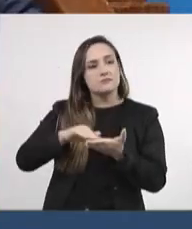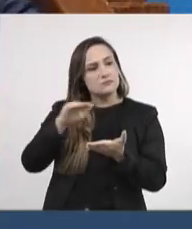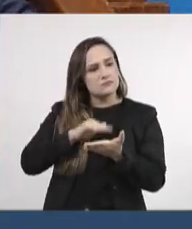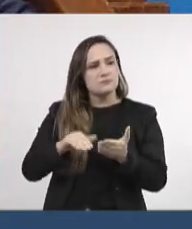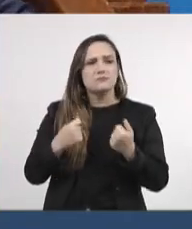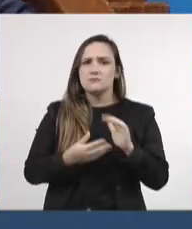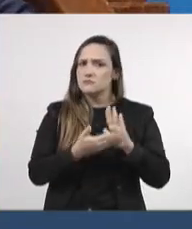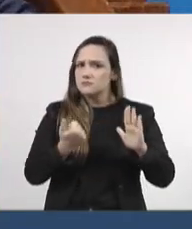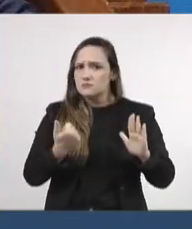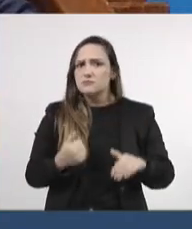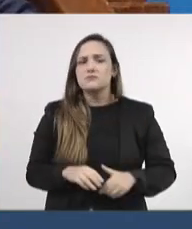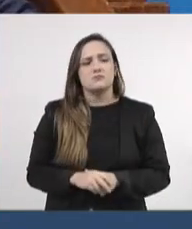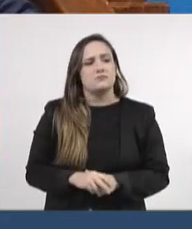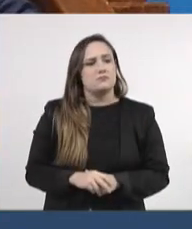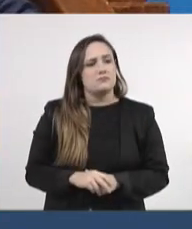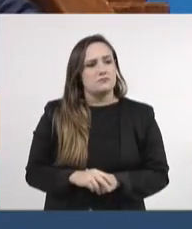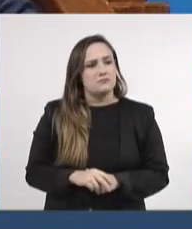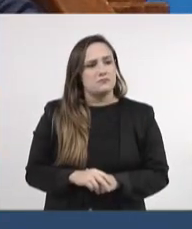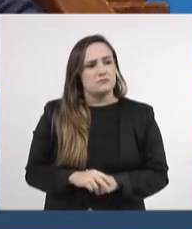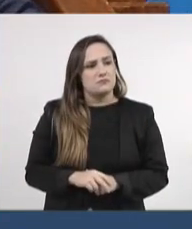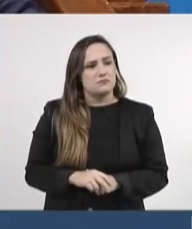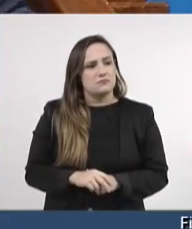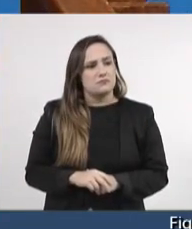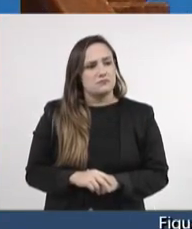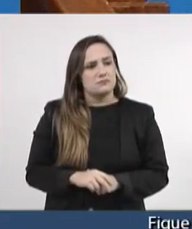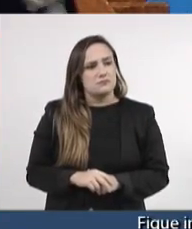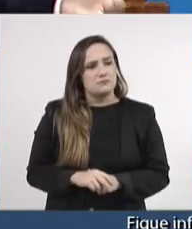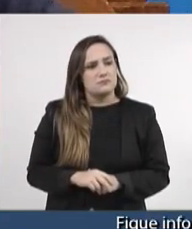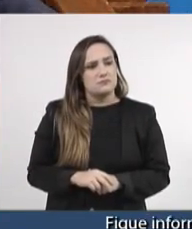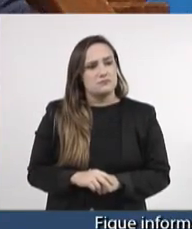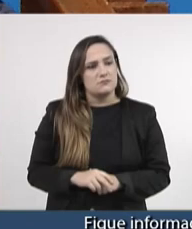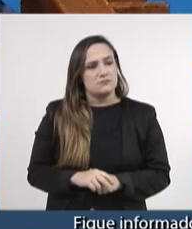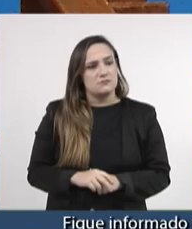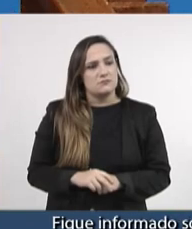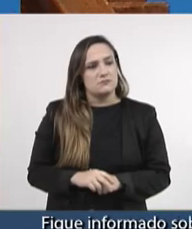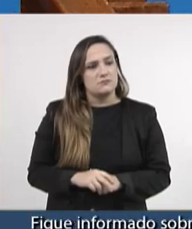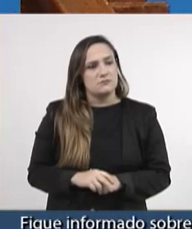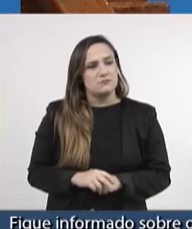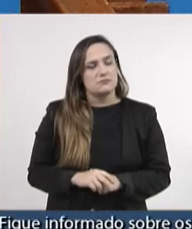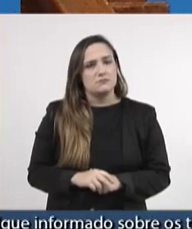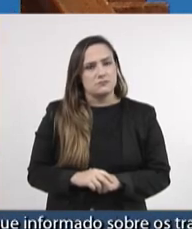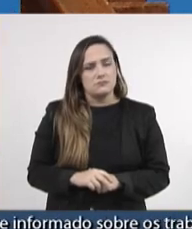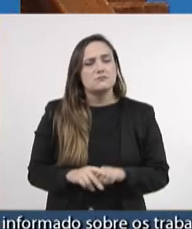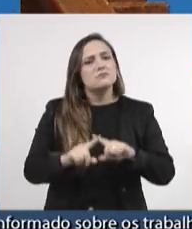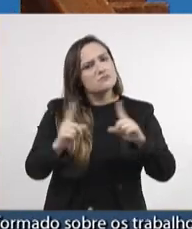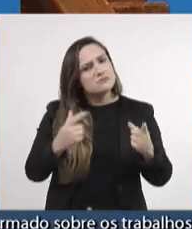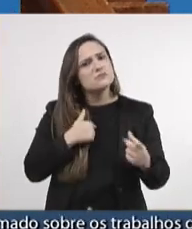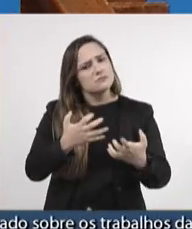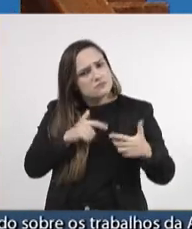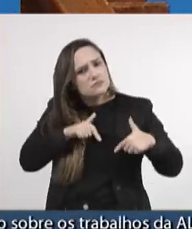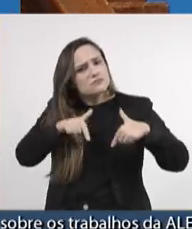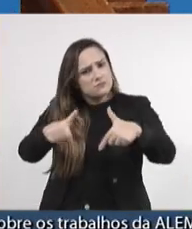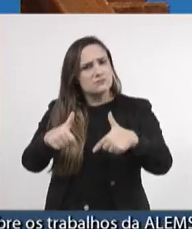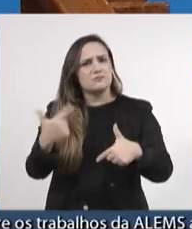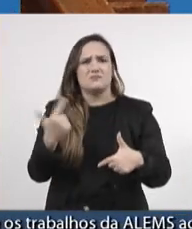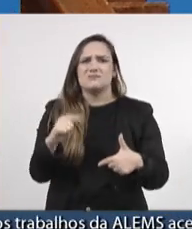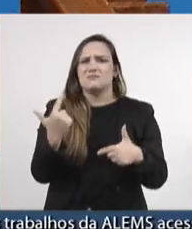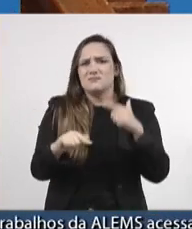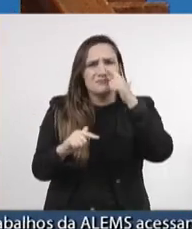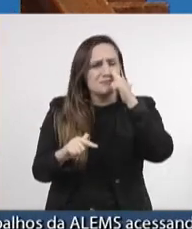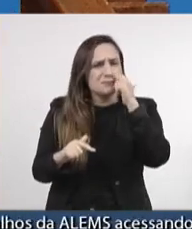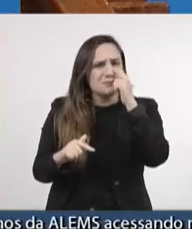imagem e para... Eu não posso interferir na gestão, mas para garantir que não vai haver